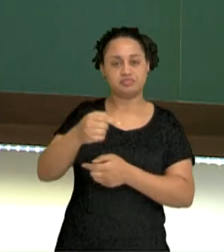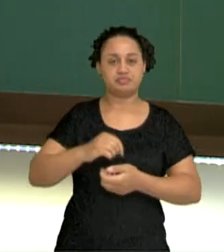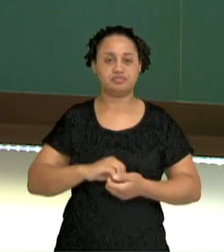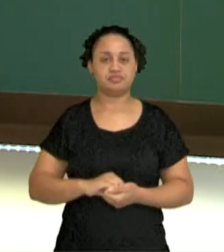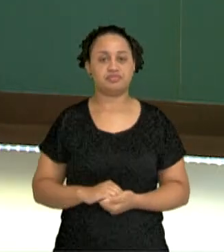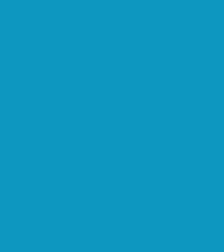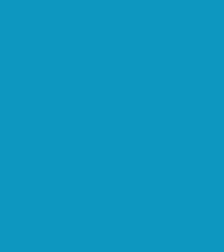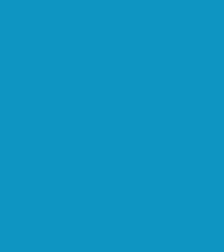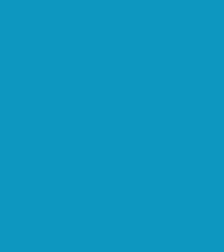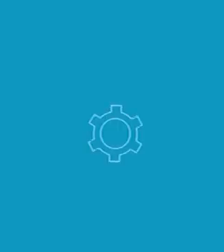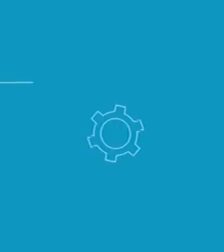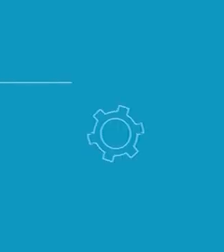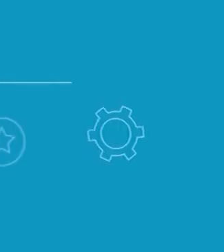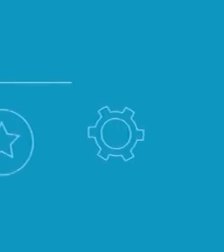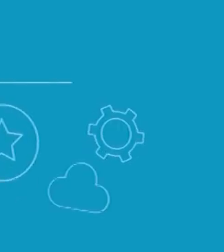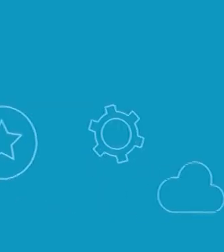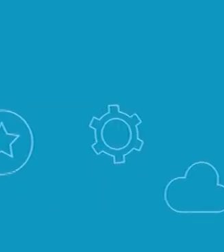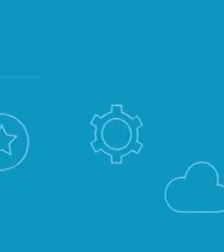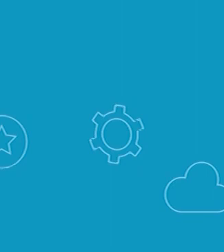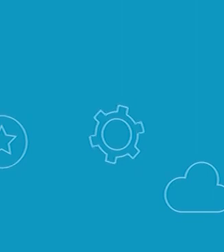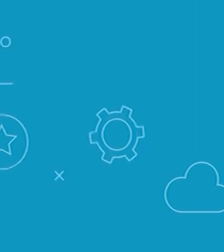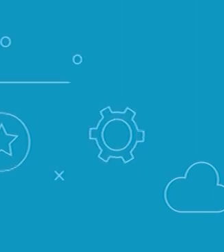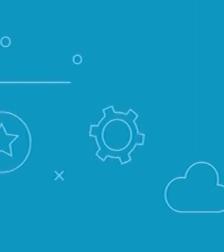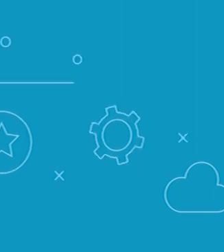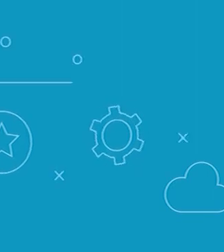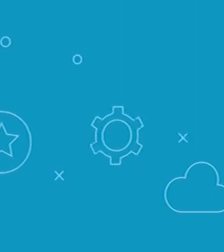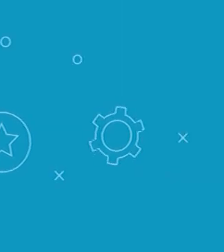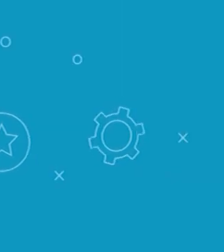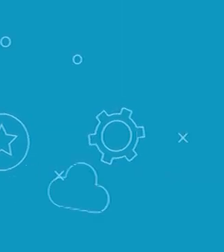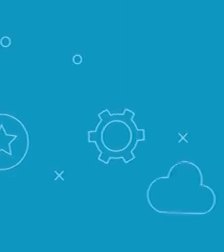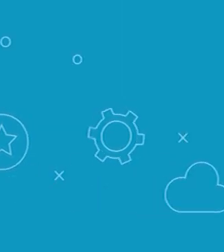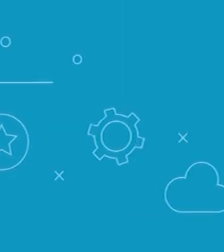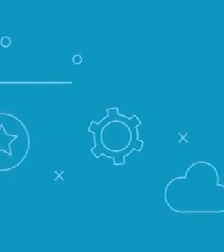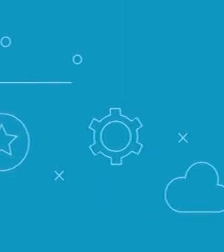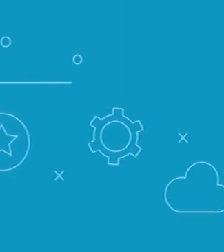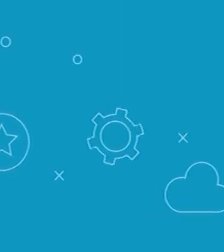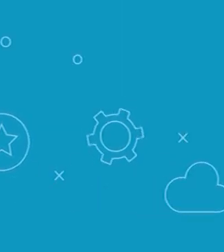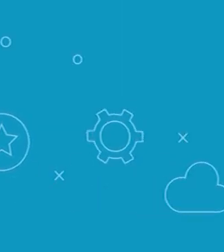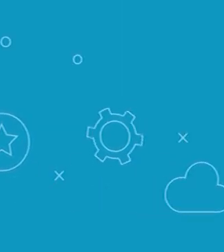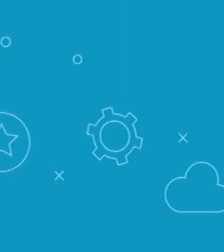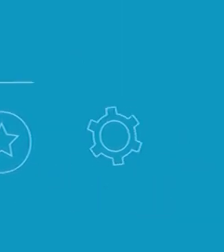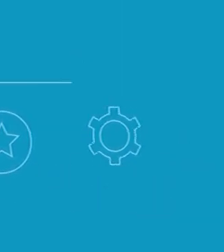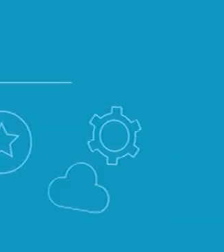E Música Música Música Tchau, tchau.